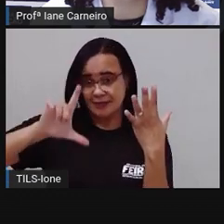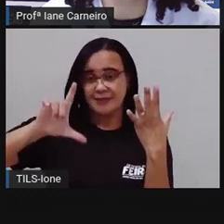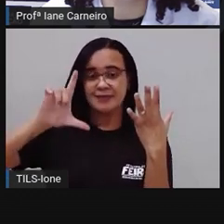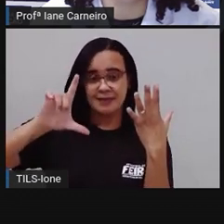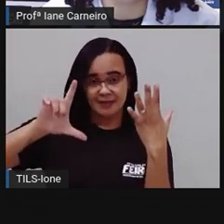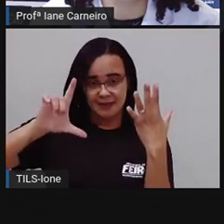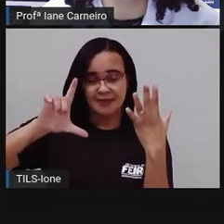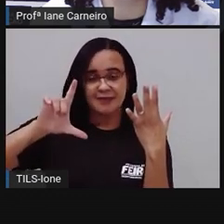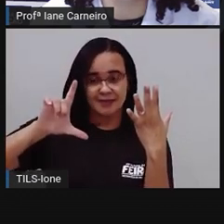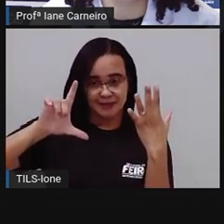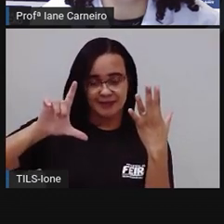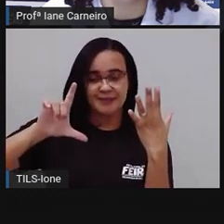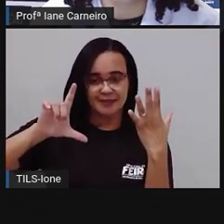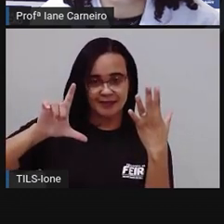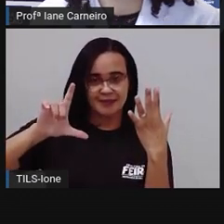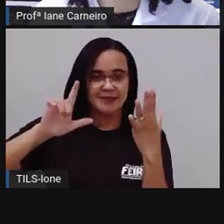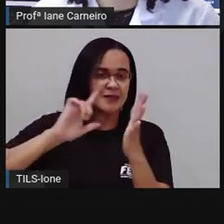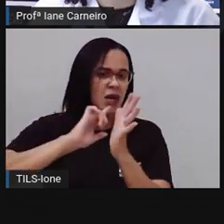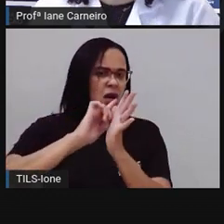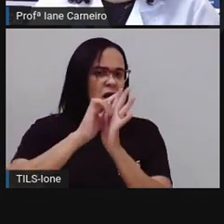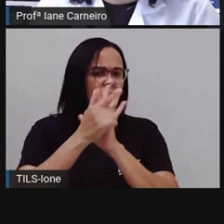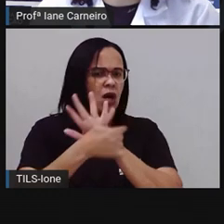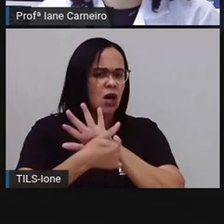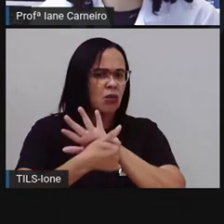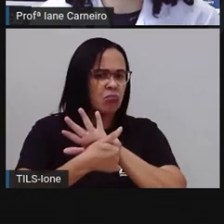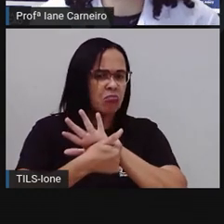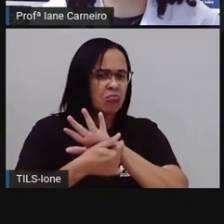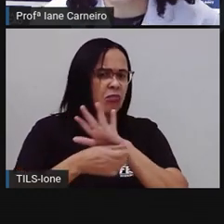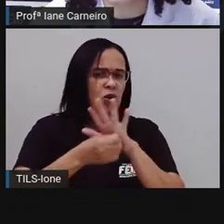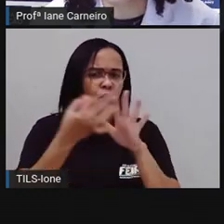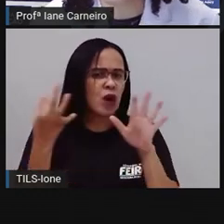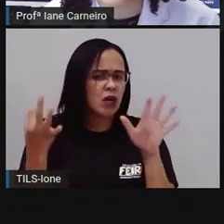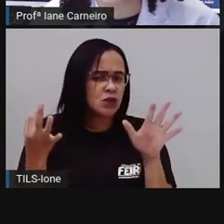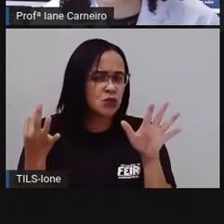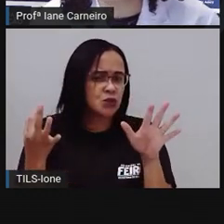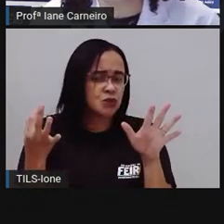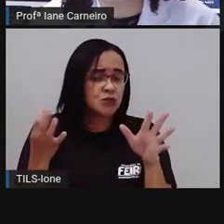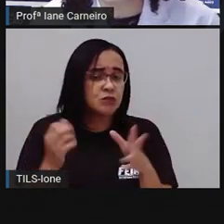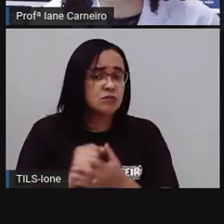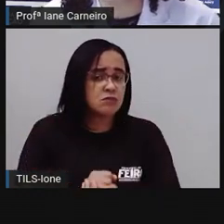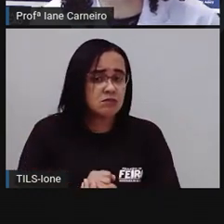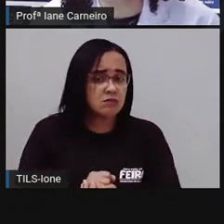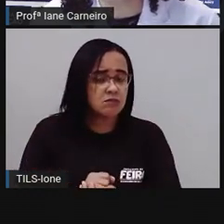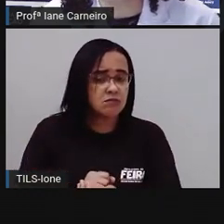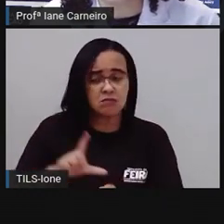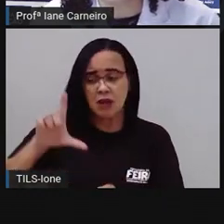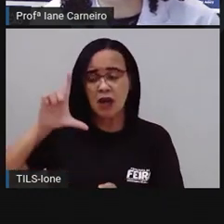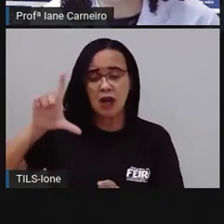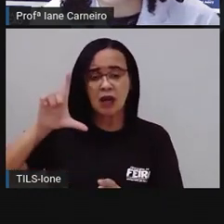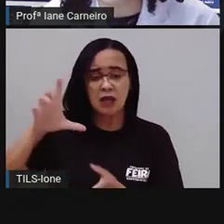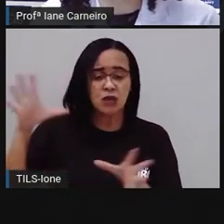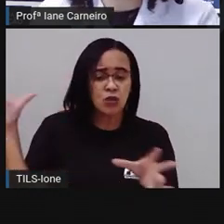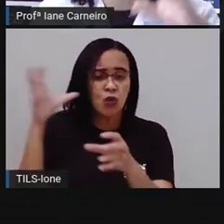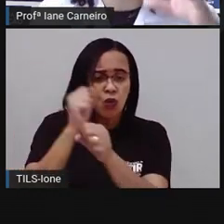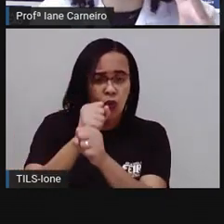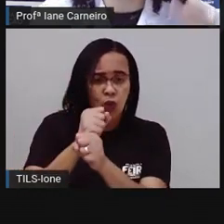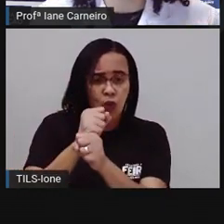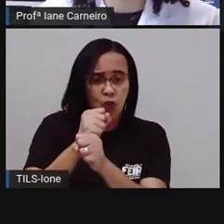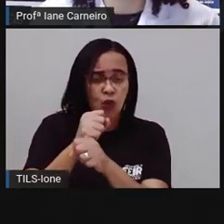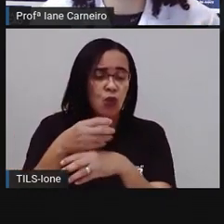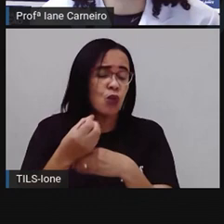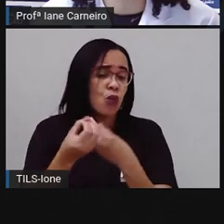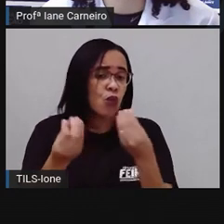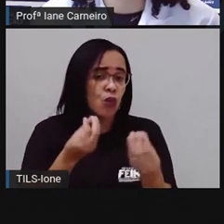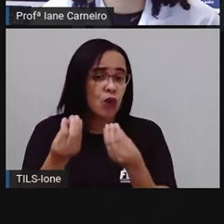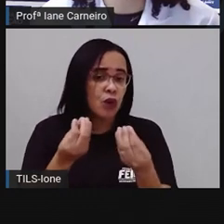mais um litro de álcool. Então, quantos litros de álcool a gente vai ter no total, ao todo, vamos